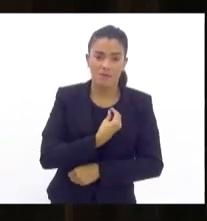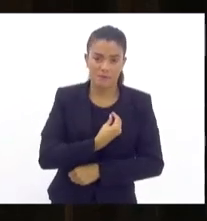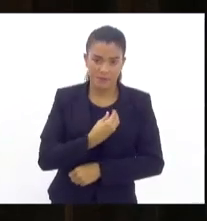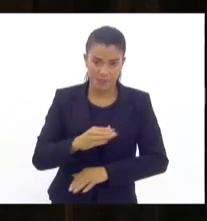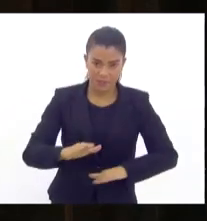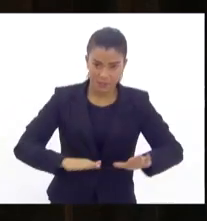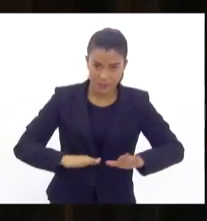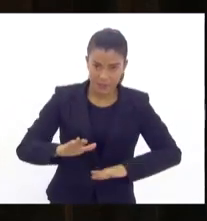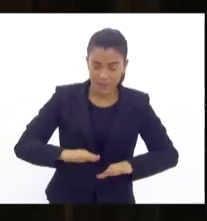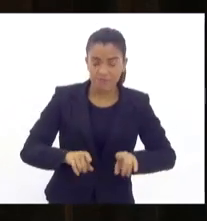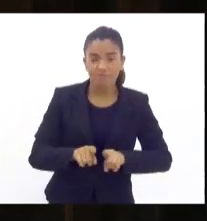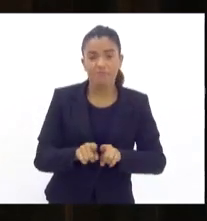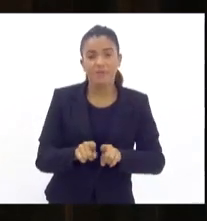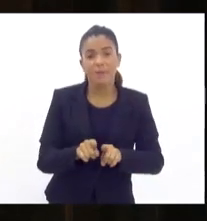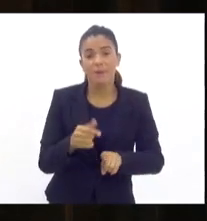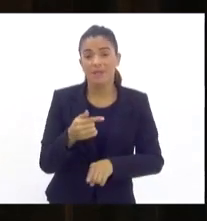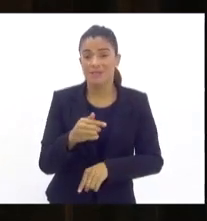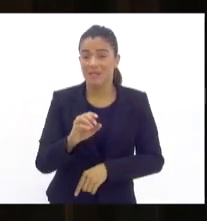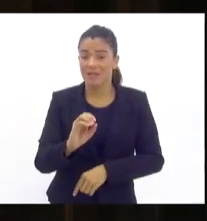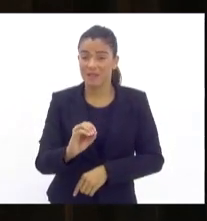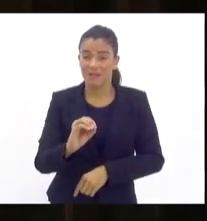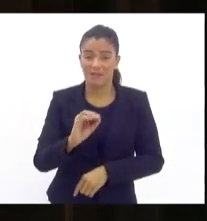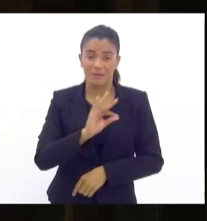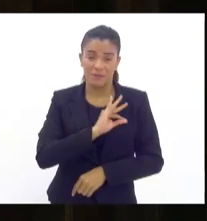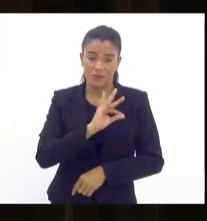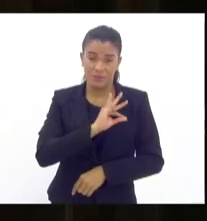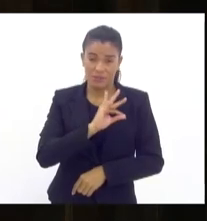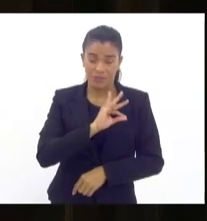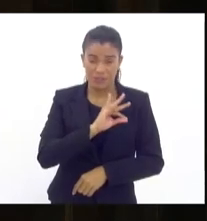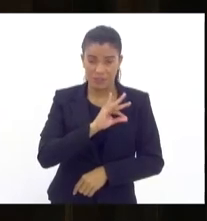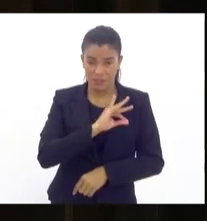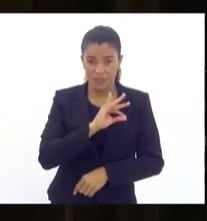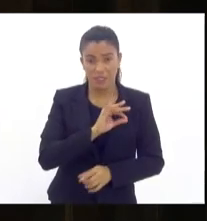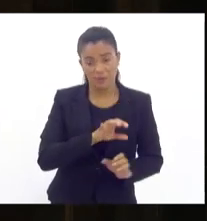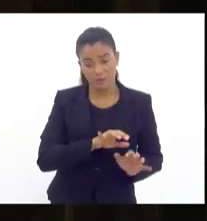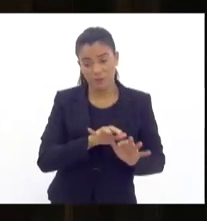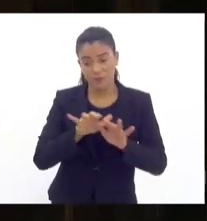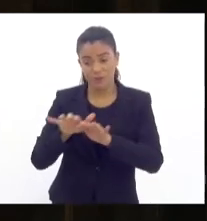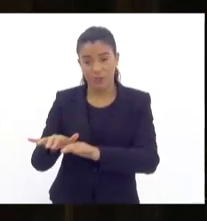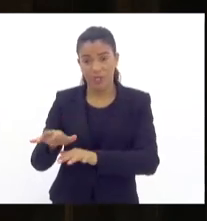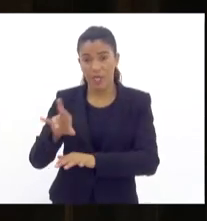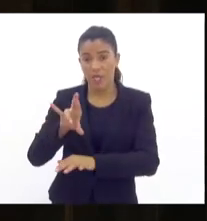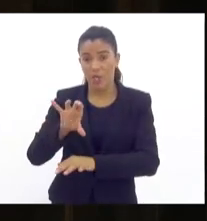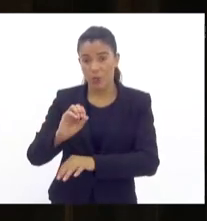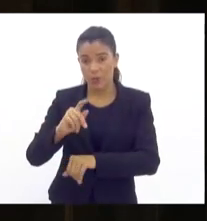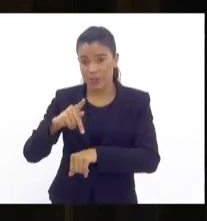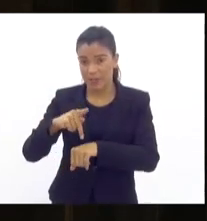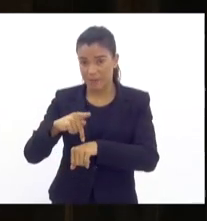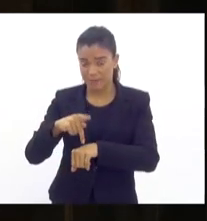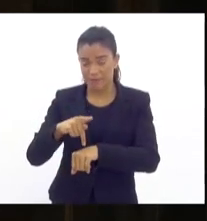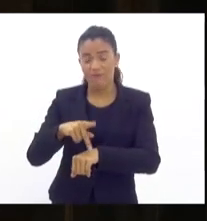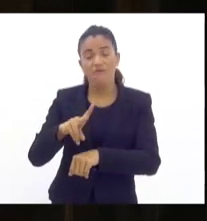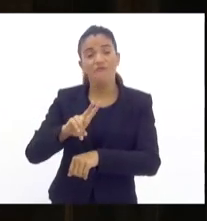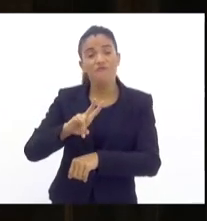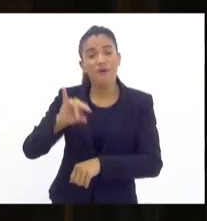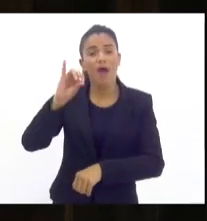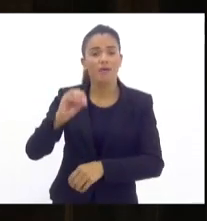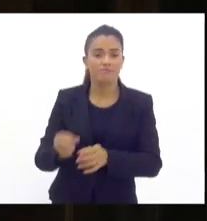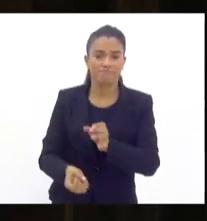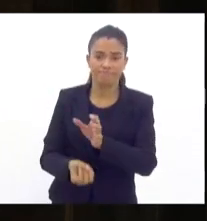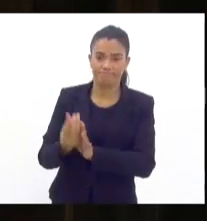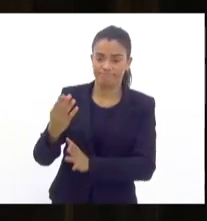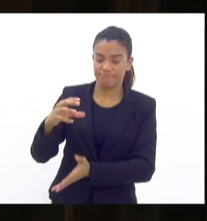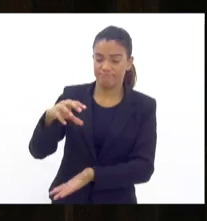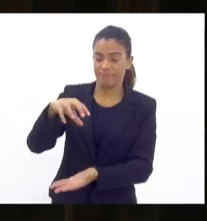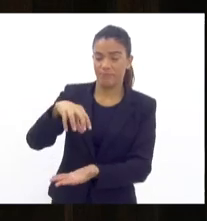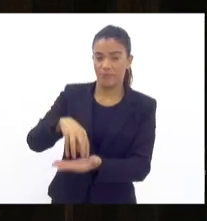Foram designados 70 policiais militares para Rio das Pedras, ali vai funcionar uma companhia destacada, onde